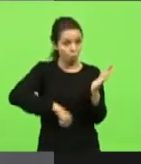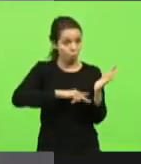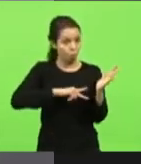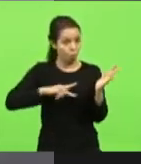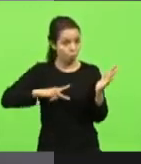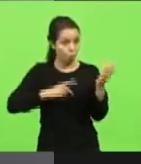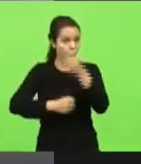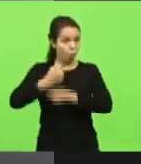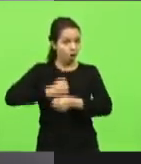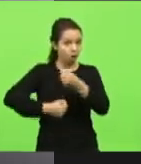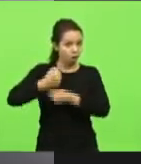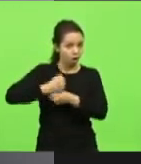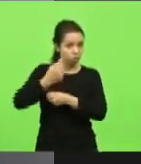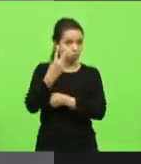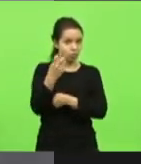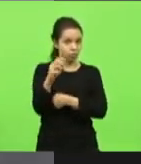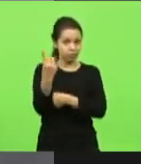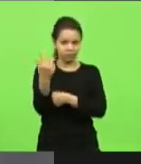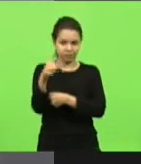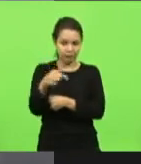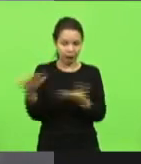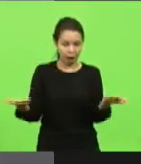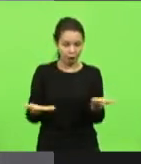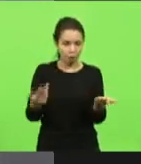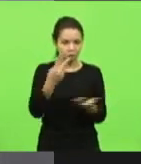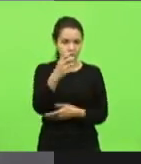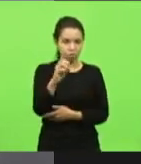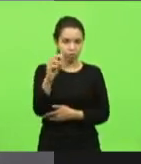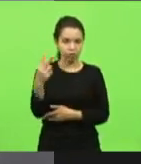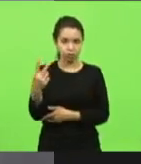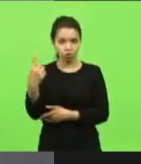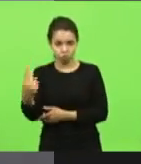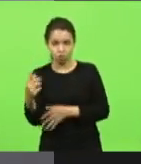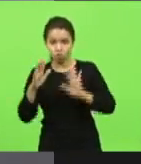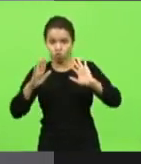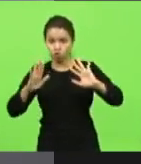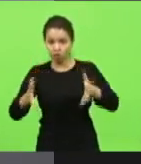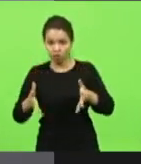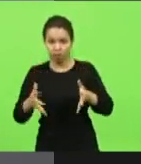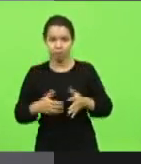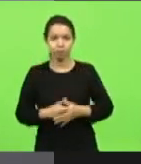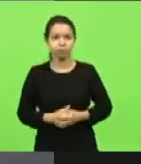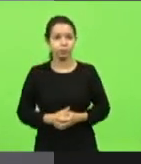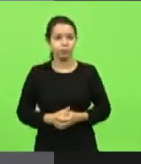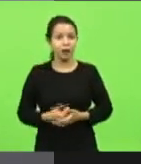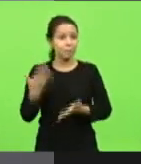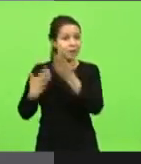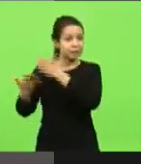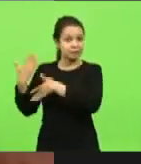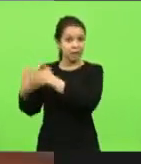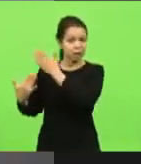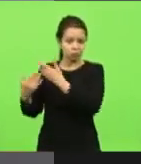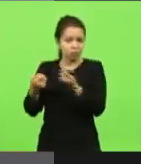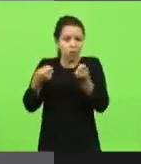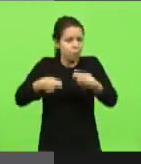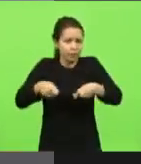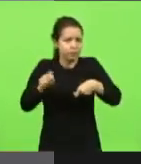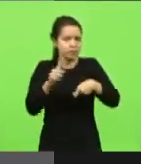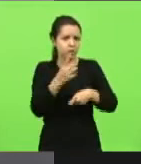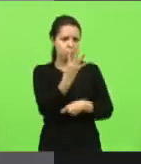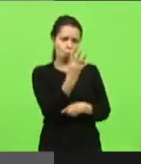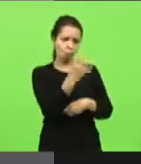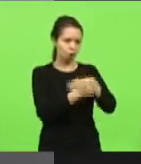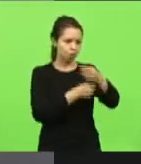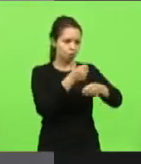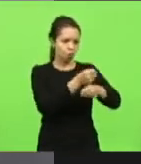2017 nós já estamos em 2021 se não havia necessidade de passar quatro anos não